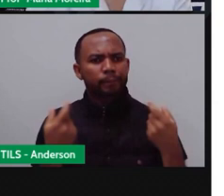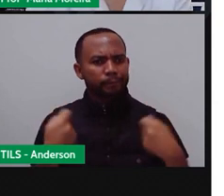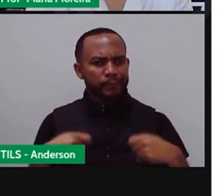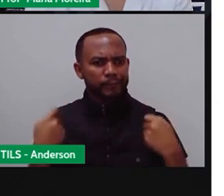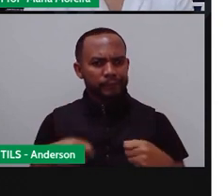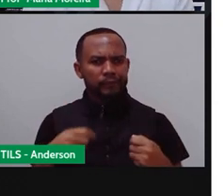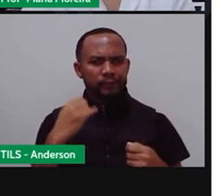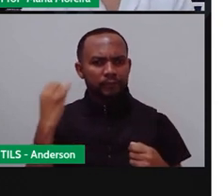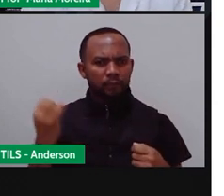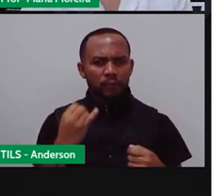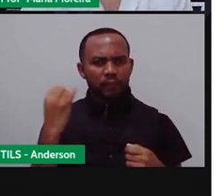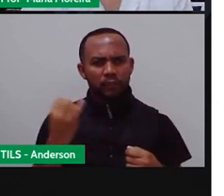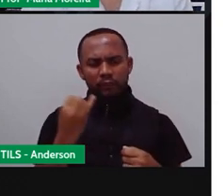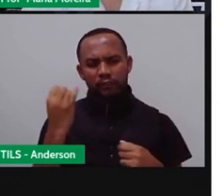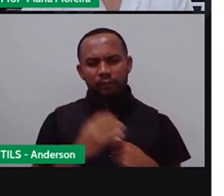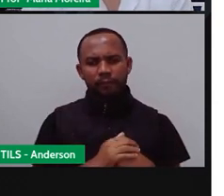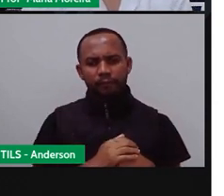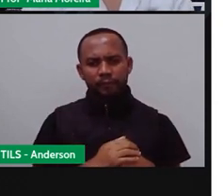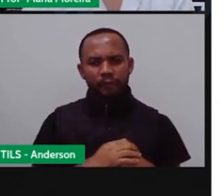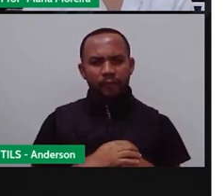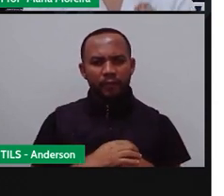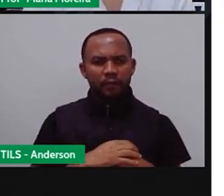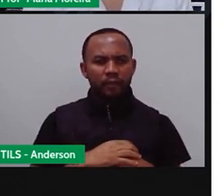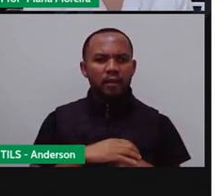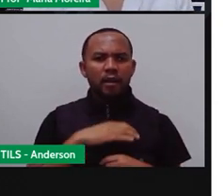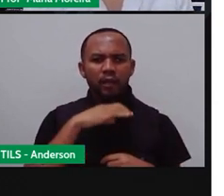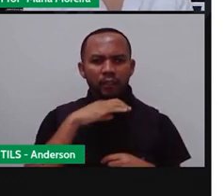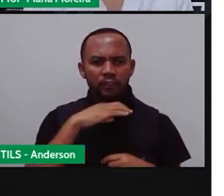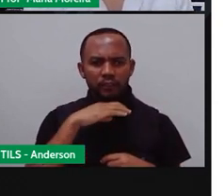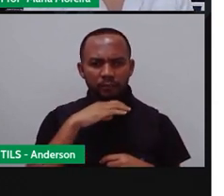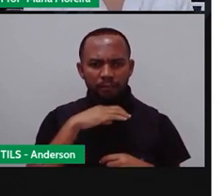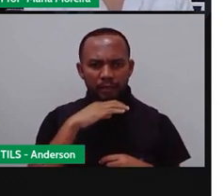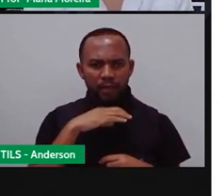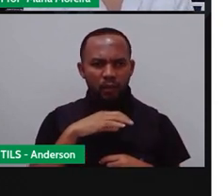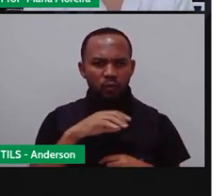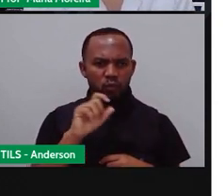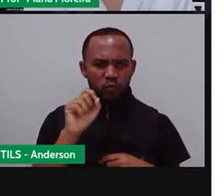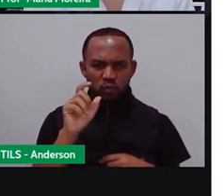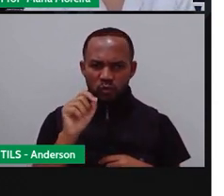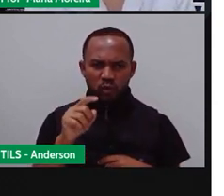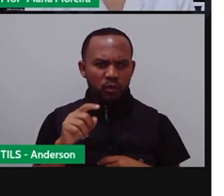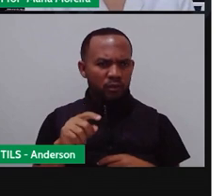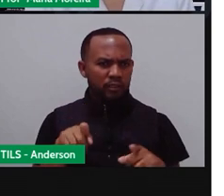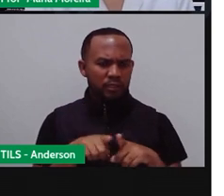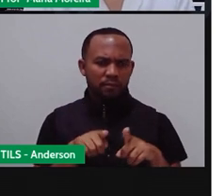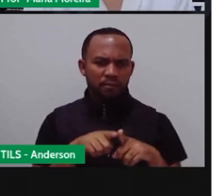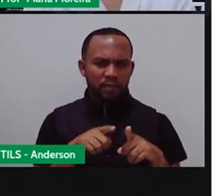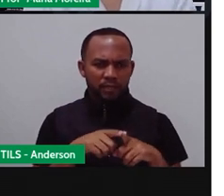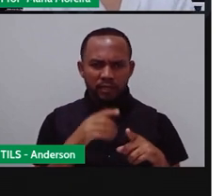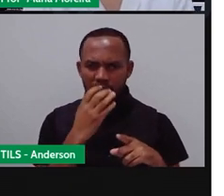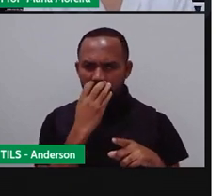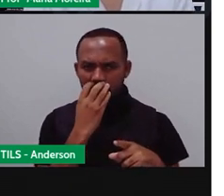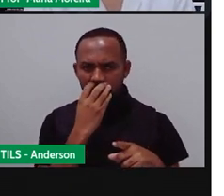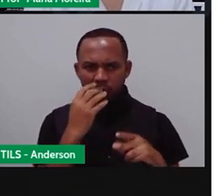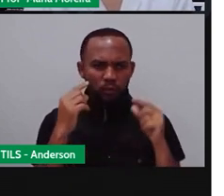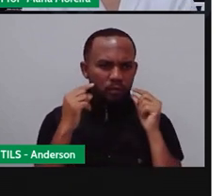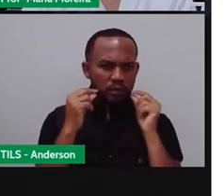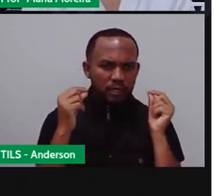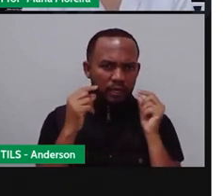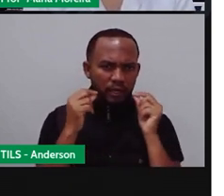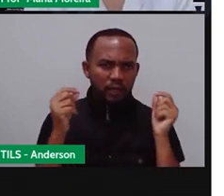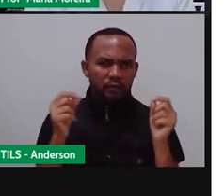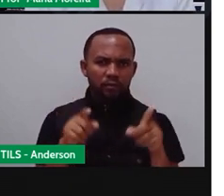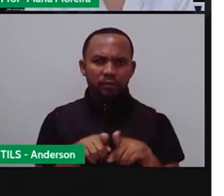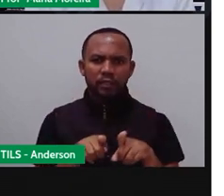aqui em uma outra aula que os animais, né, não só o cachorro e o gato, mas vários animais aí, eles transmitem o quê?